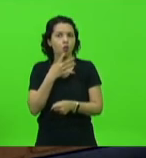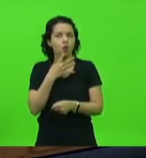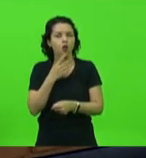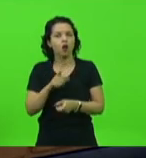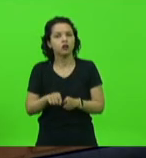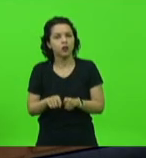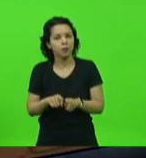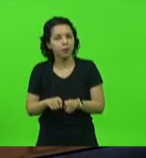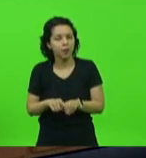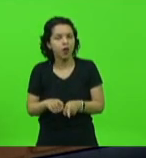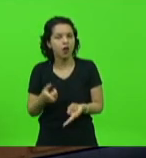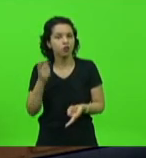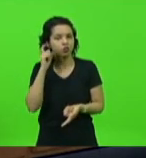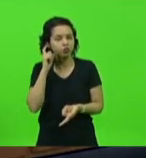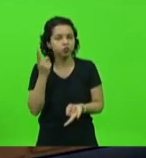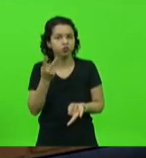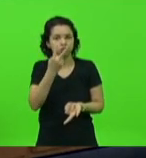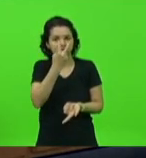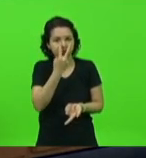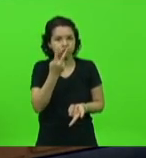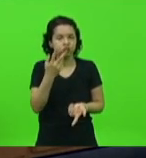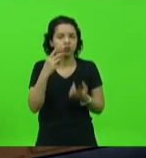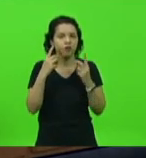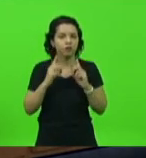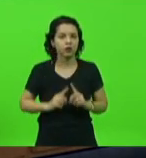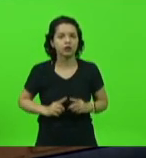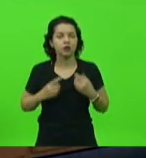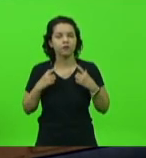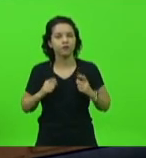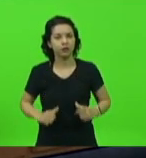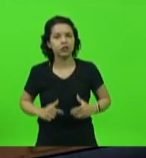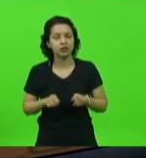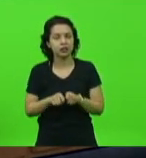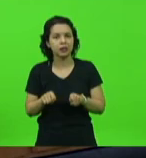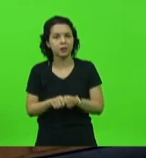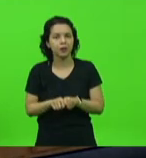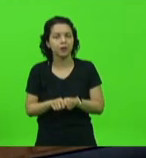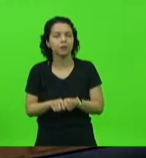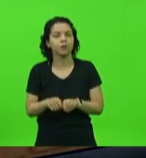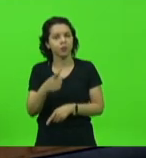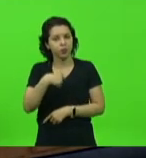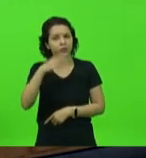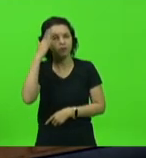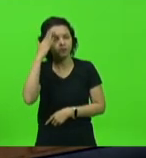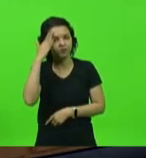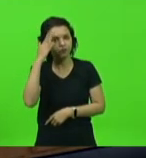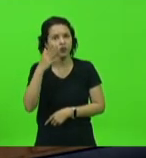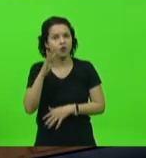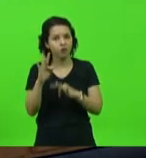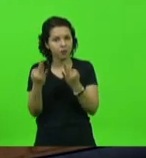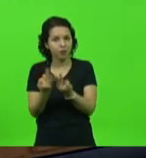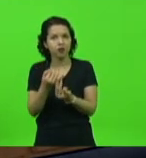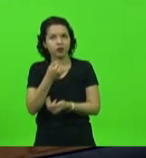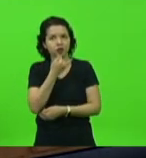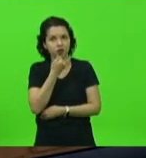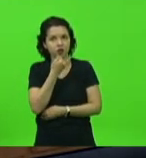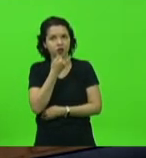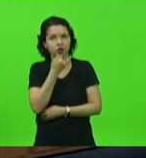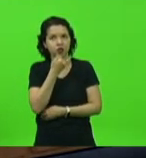intelectual, deficiência visual, deficiência física e sei o quanto essas famílias estão tristes com esse